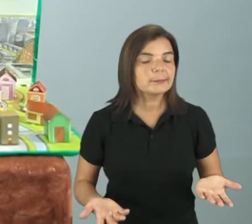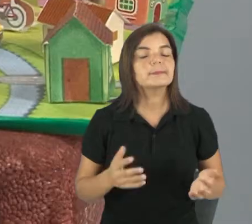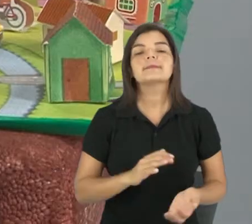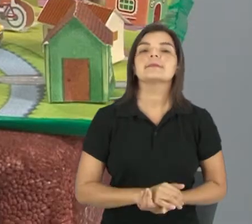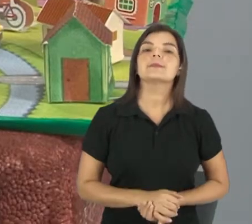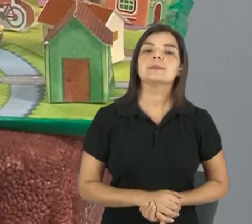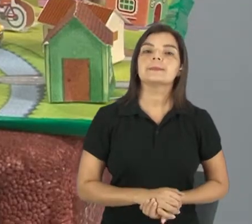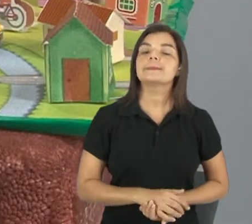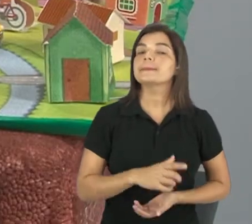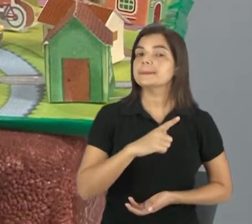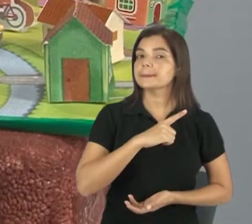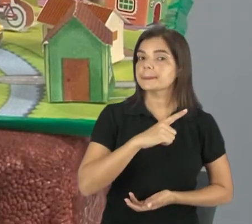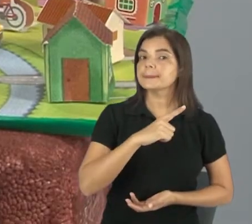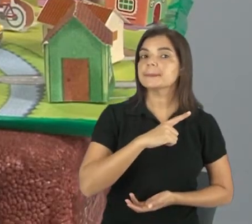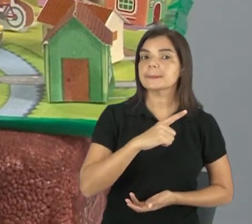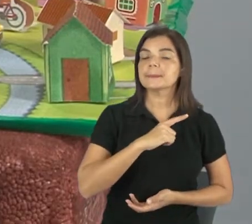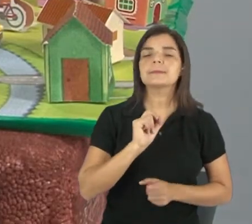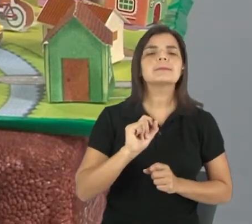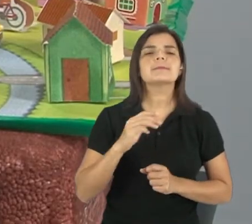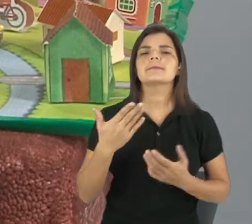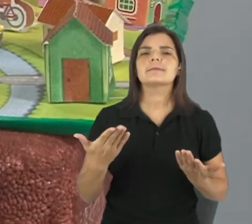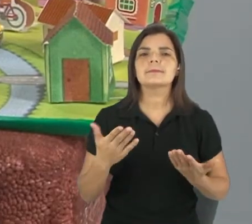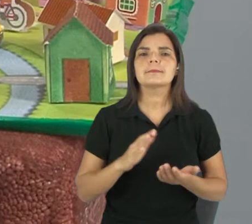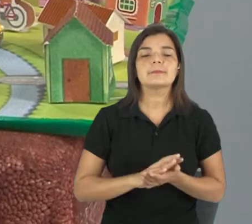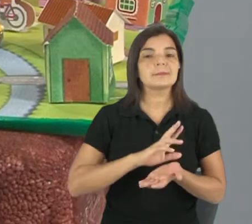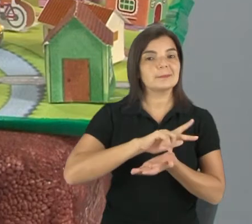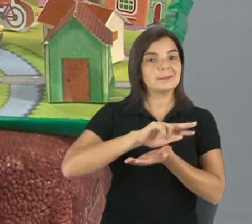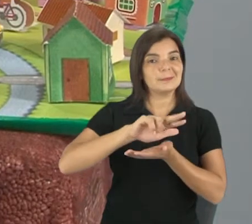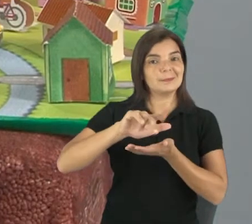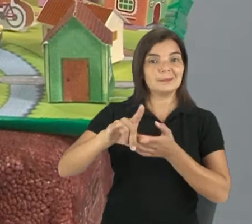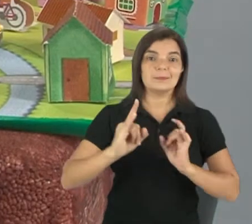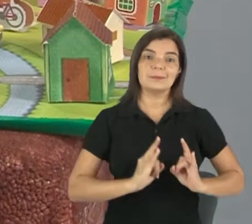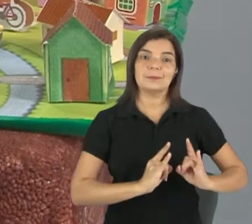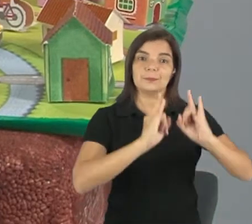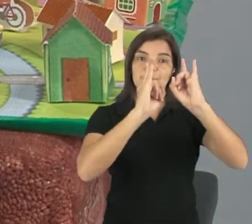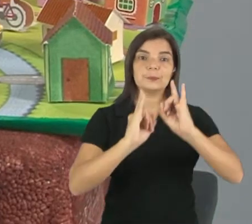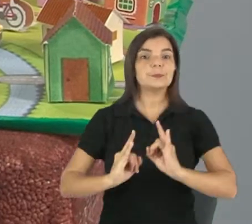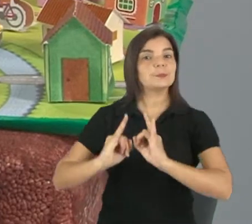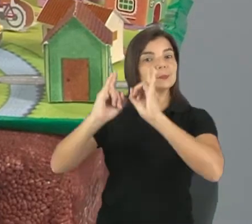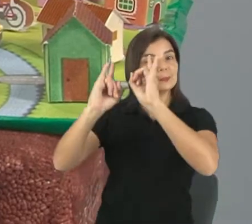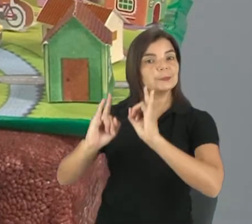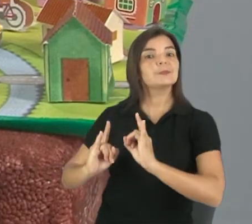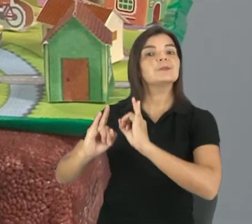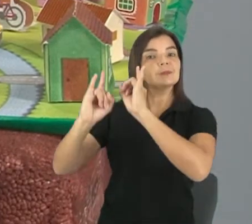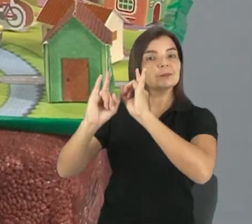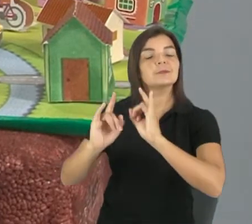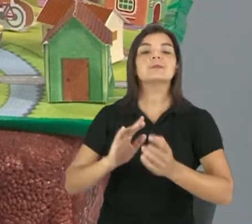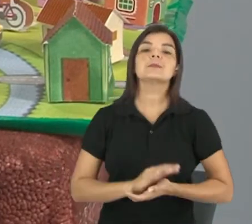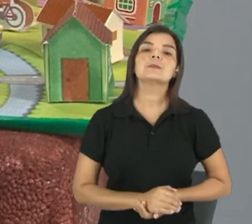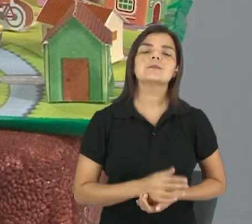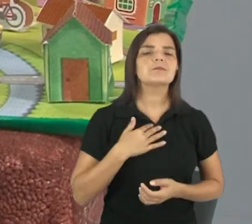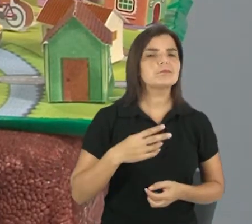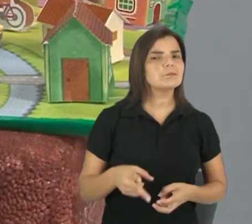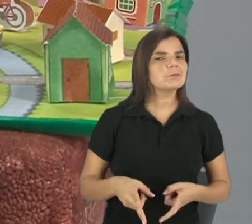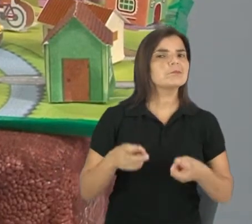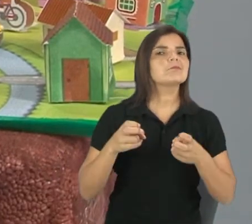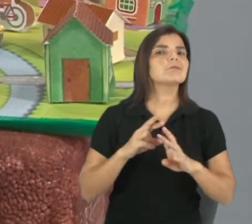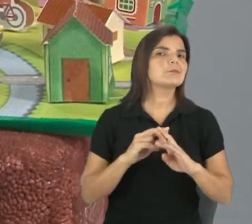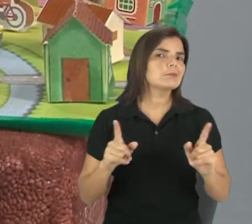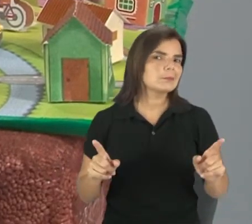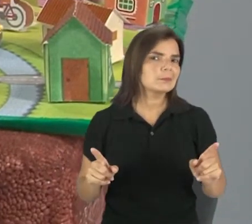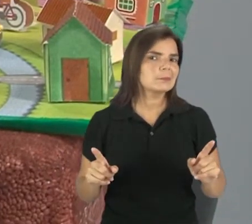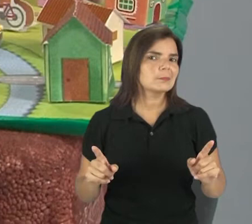Então, temos o que mais? Vários prédios, certo? Então, percebam a